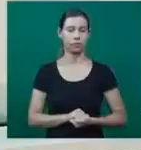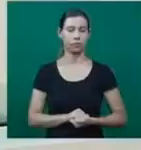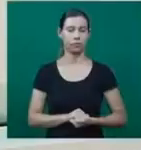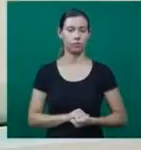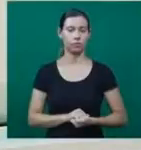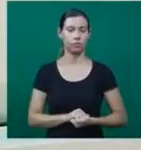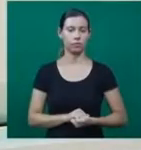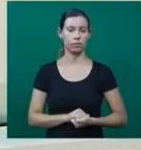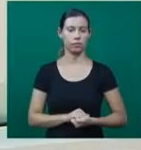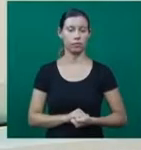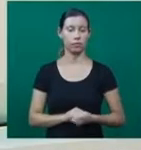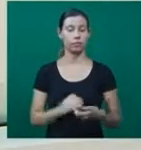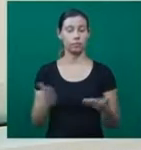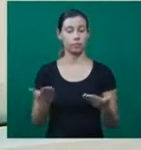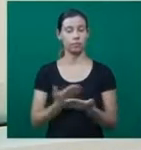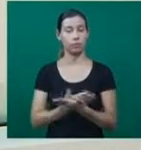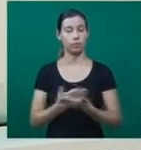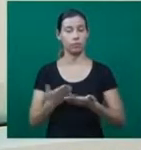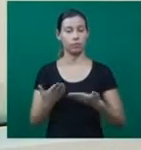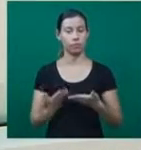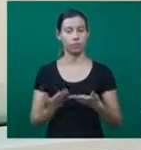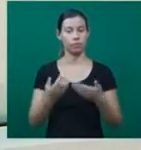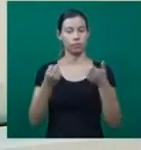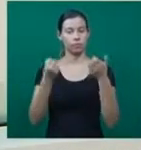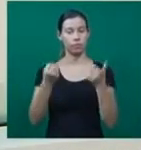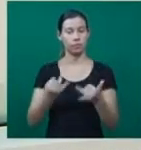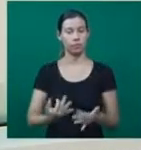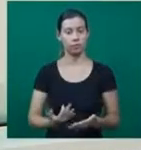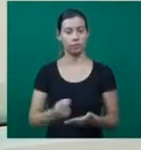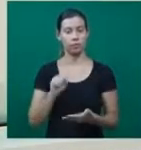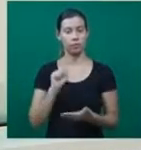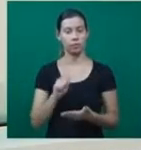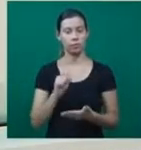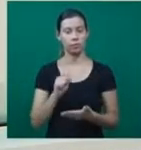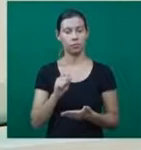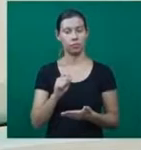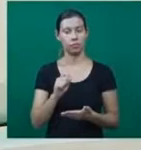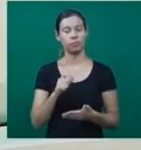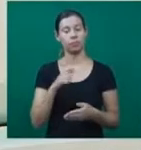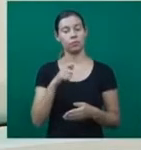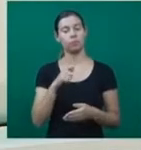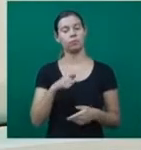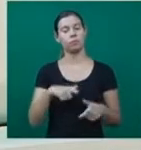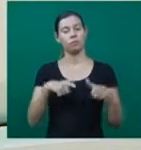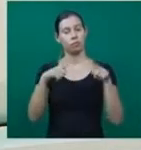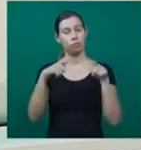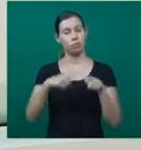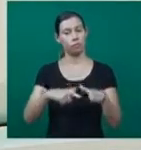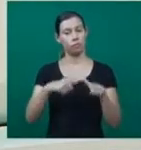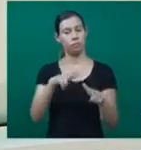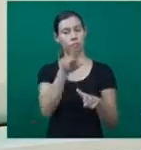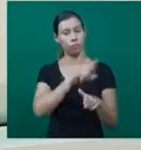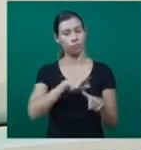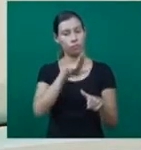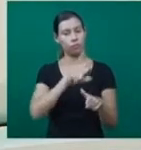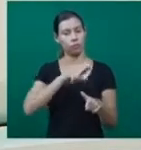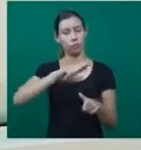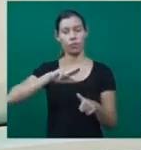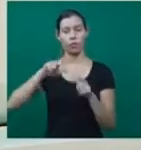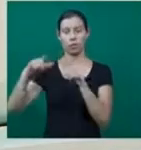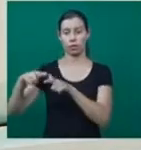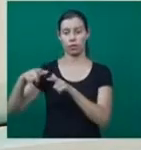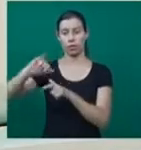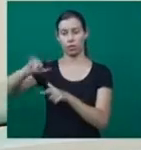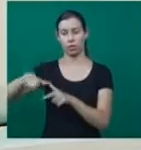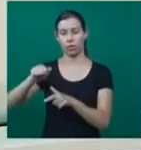A gente começa o TV Notícias de hoje falando da cobrança de pedágio entre Uberlândia e Jatai, passando por Monte Alegre,